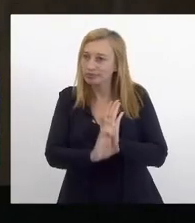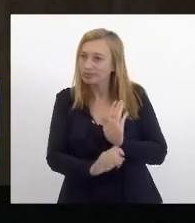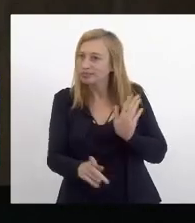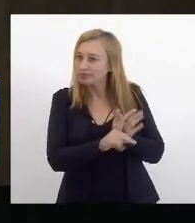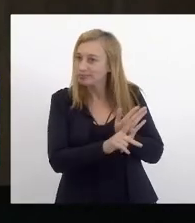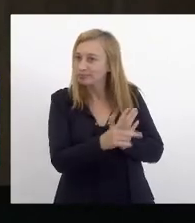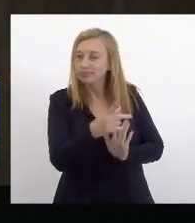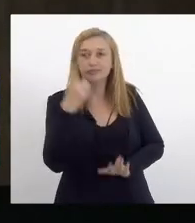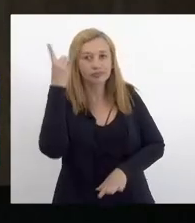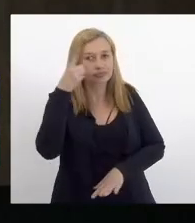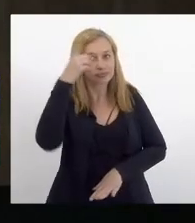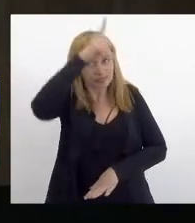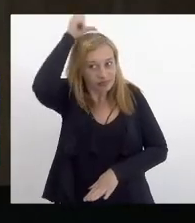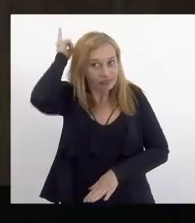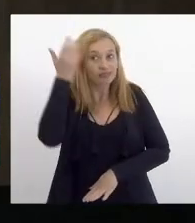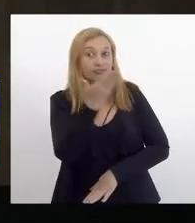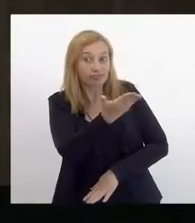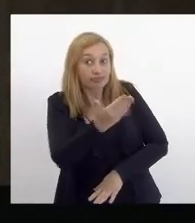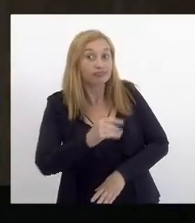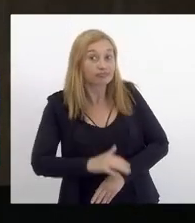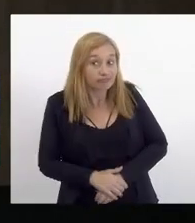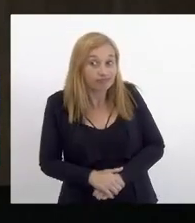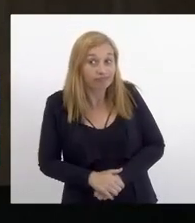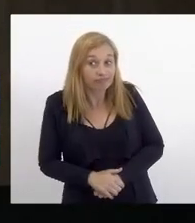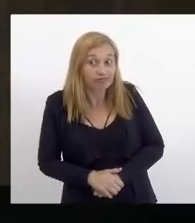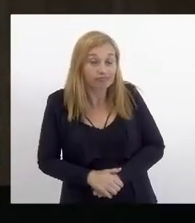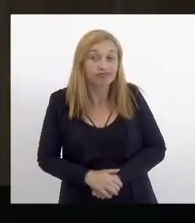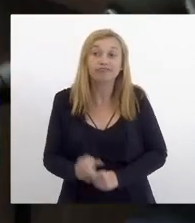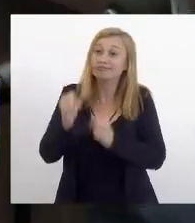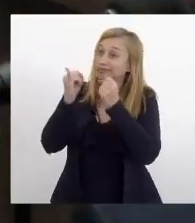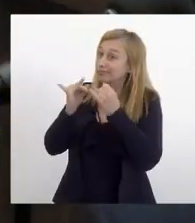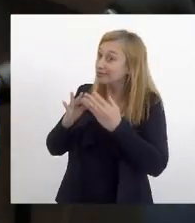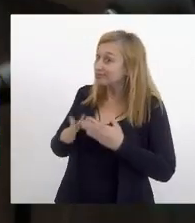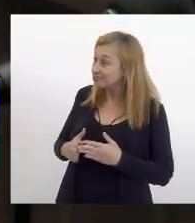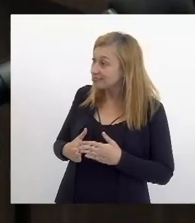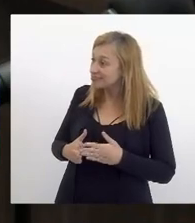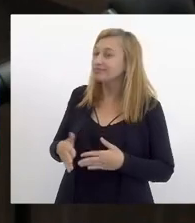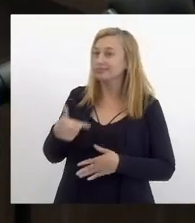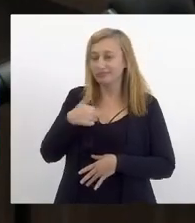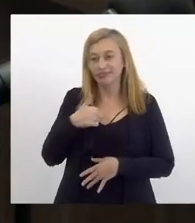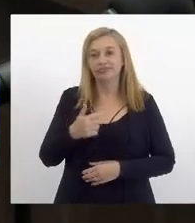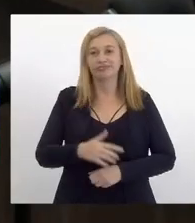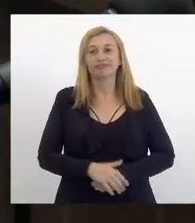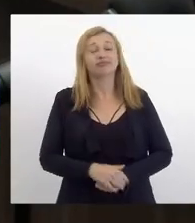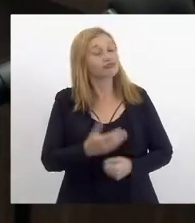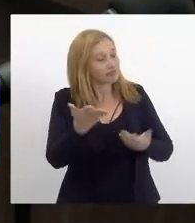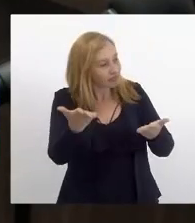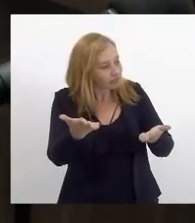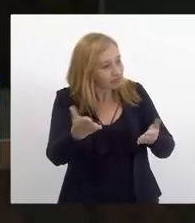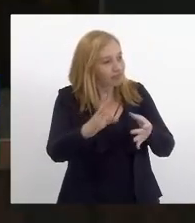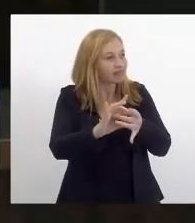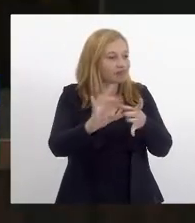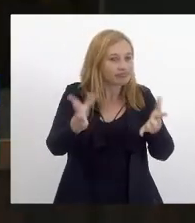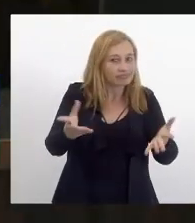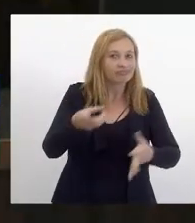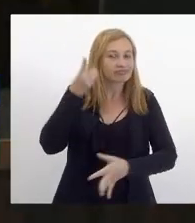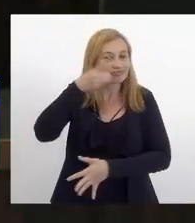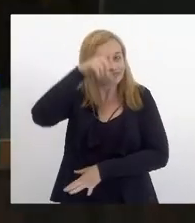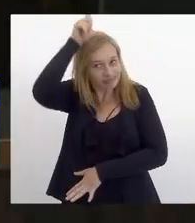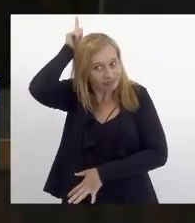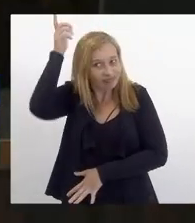deputado Luiz Paulo cabe-me uma explicação só por isso concedido deputado Luiz Paulo